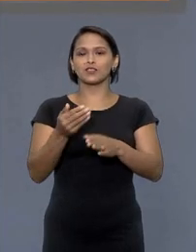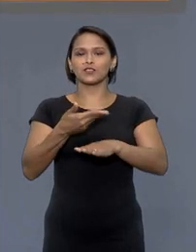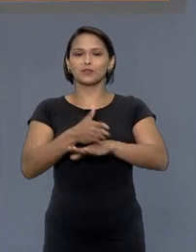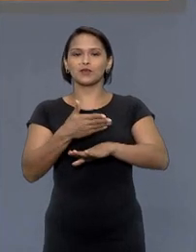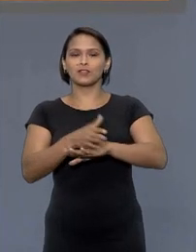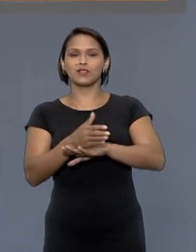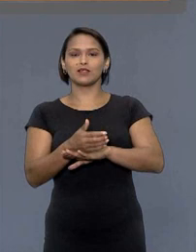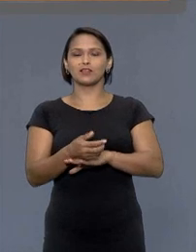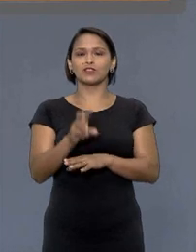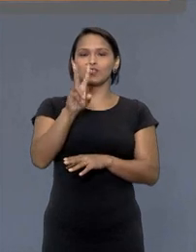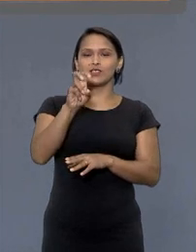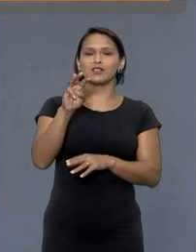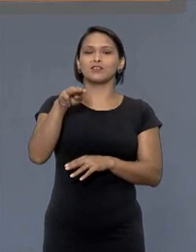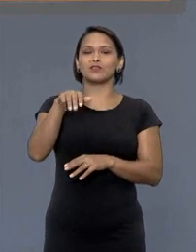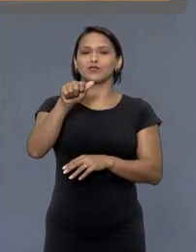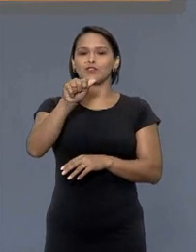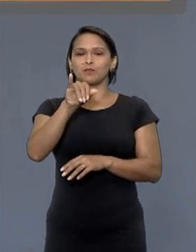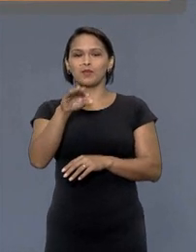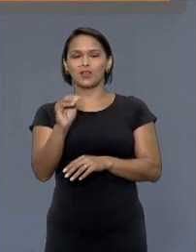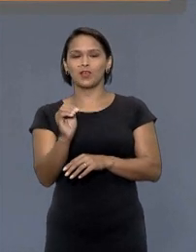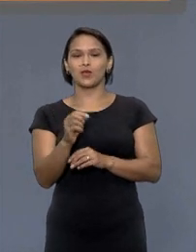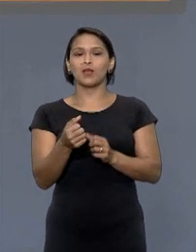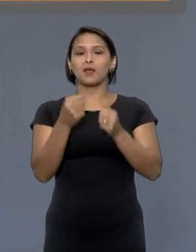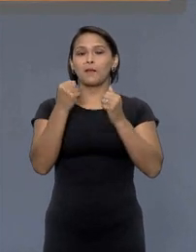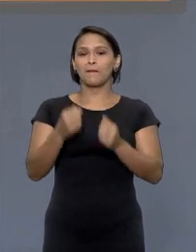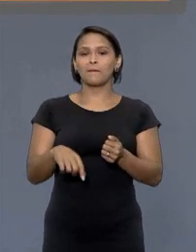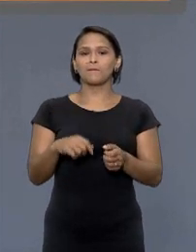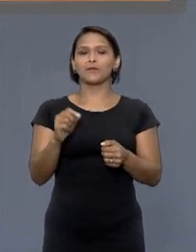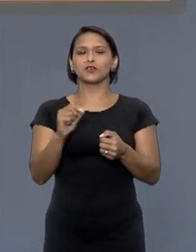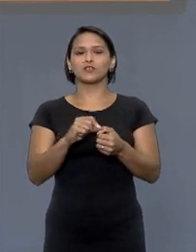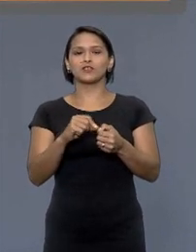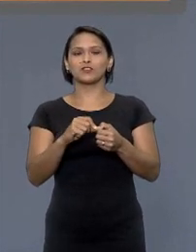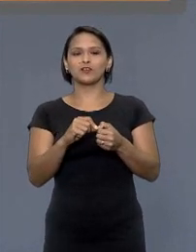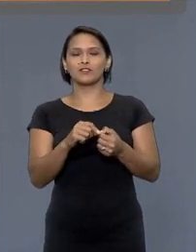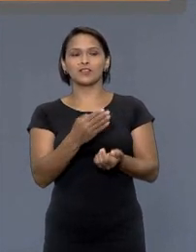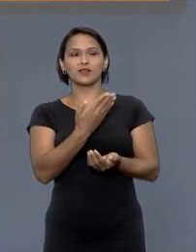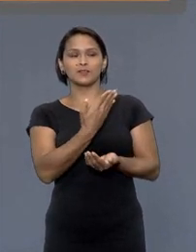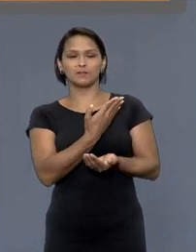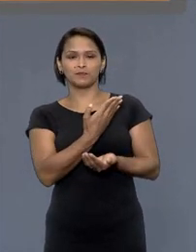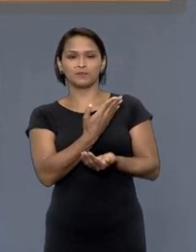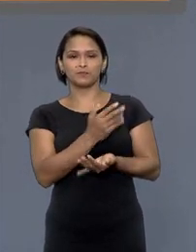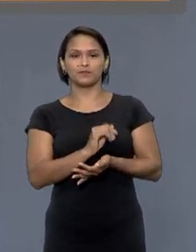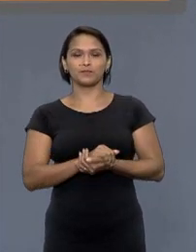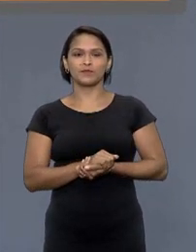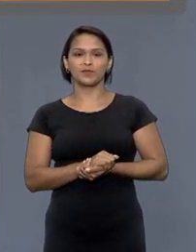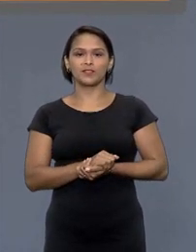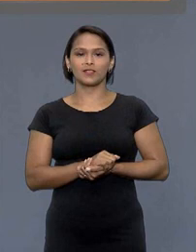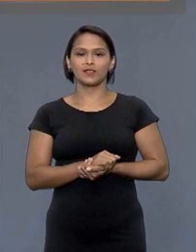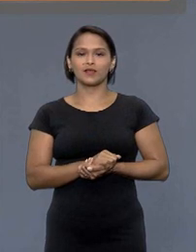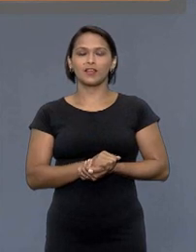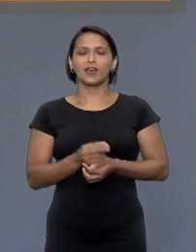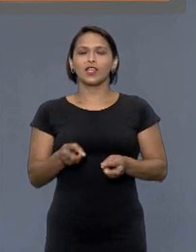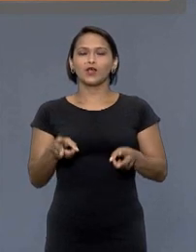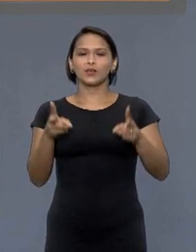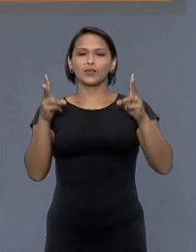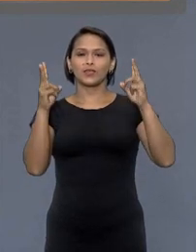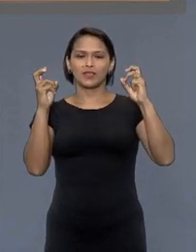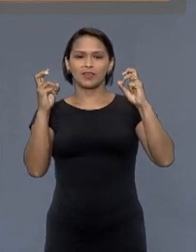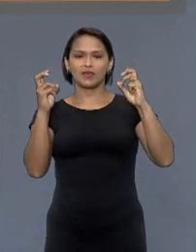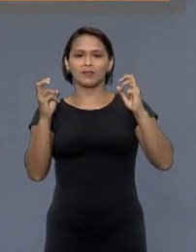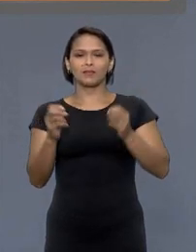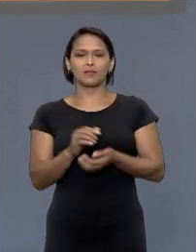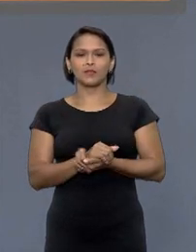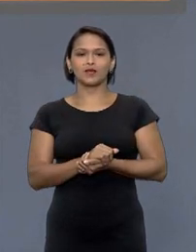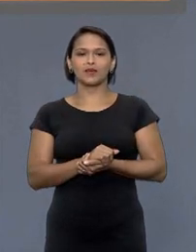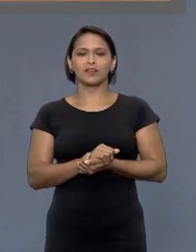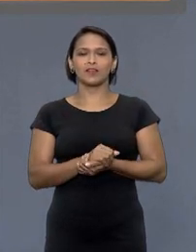prêmio vão até o dia 5 de maio e podem ser feitas pelo site do Inovare o endereço é este que aparece aqui na tela e o tema para a